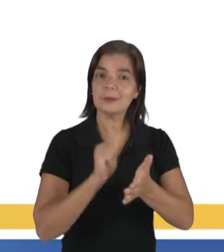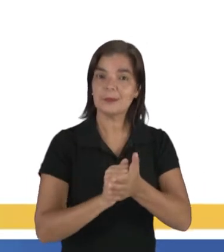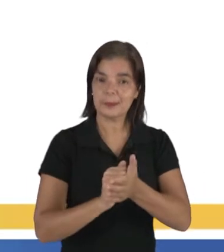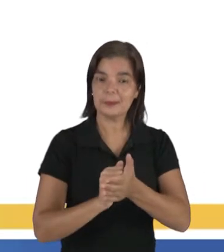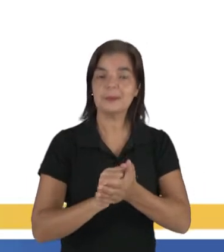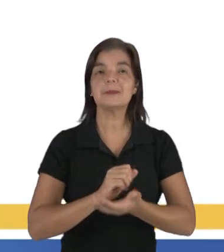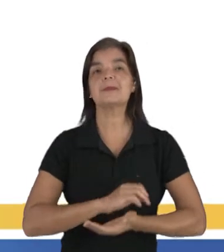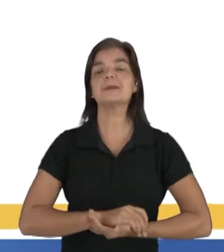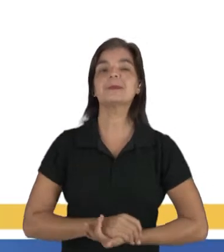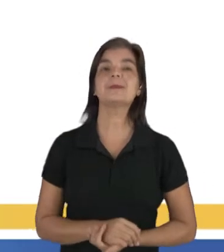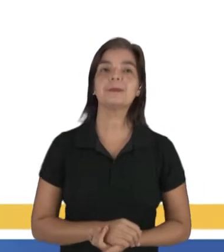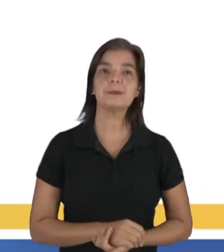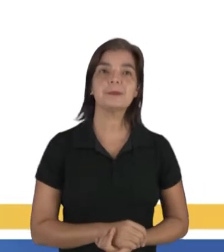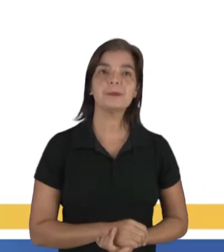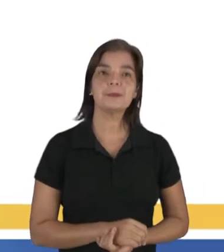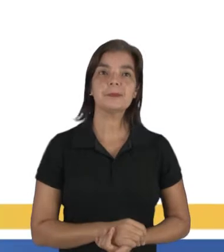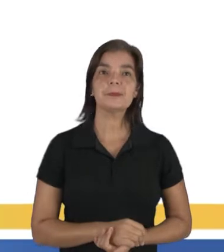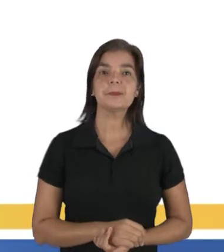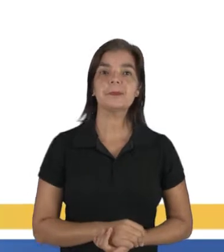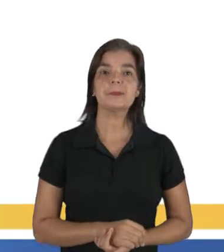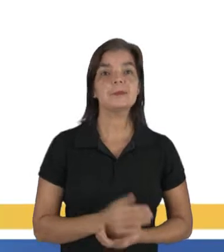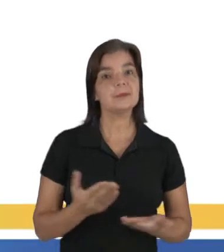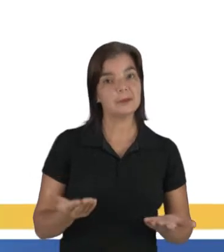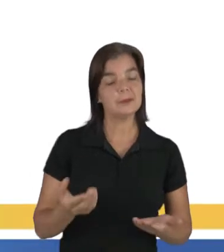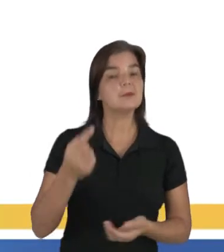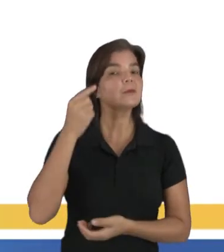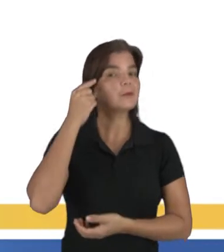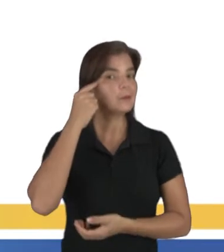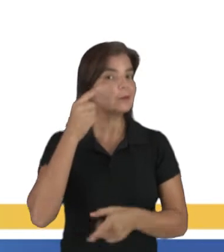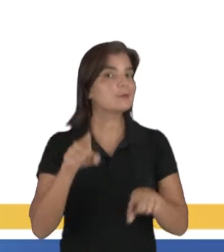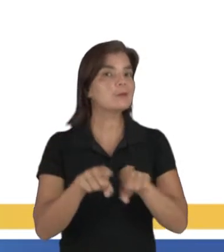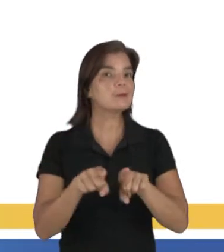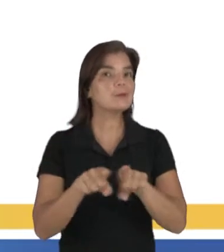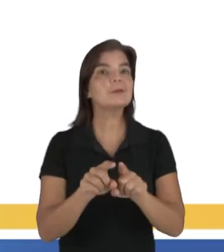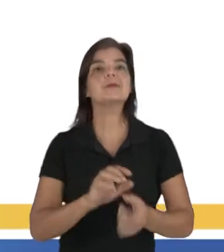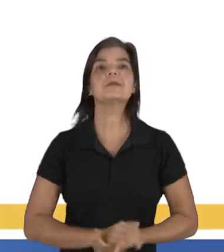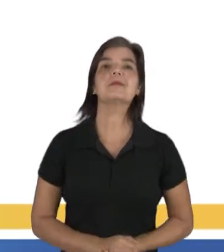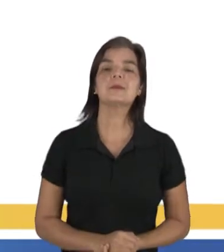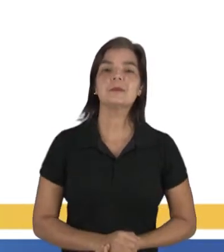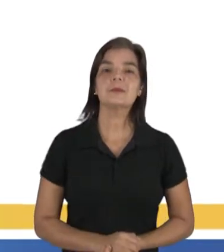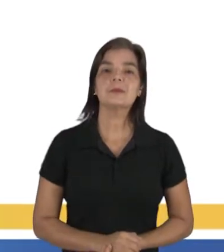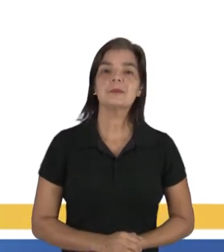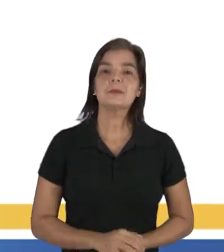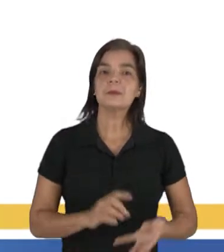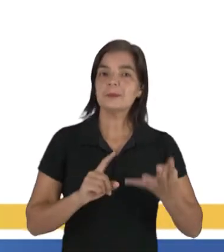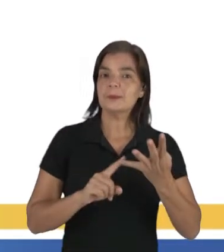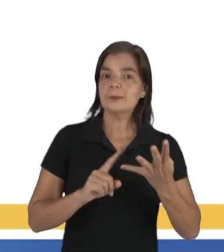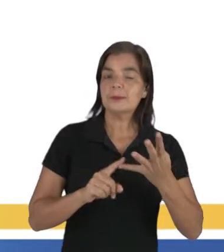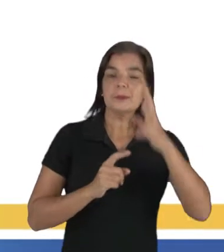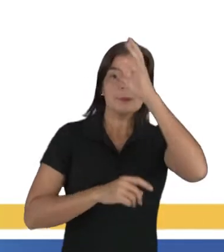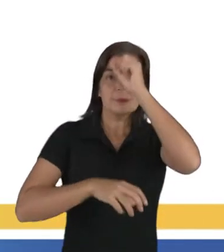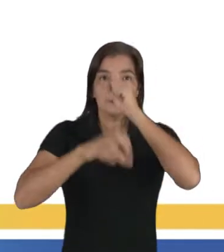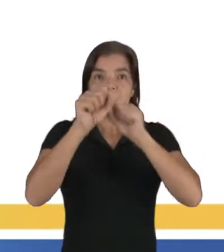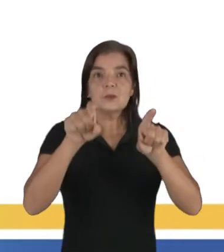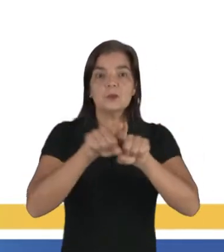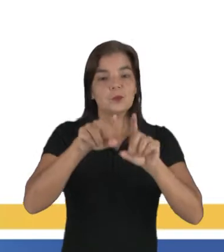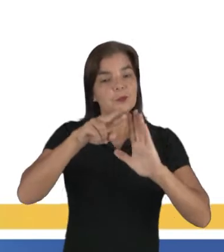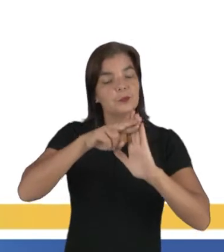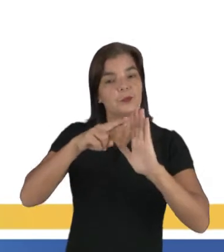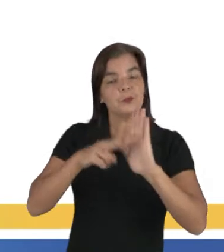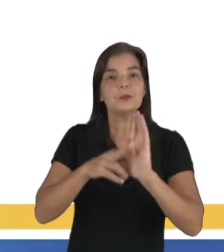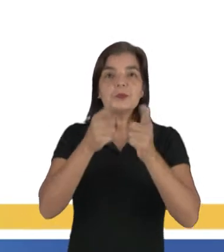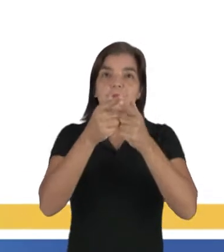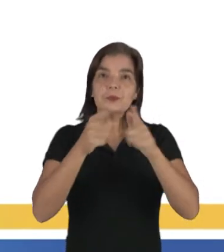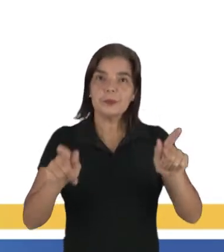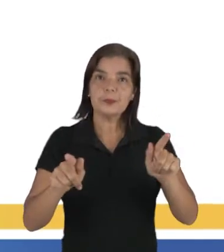comunicar pela escrita? É um caso a se pensar. Quarto, aprender sobre a norma